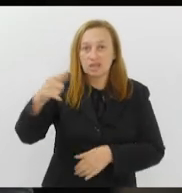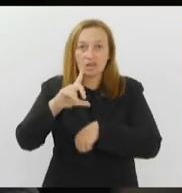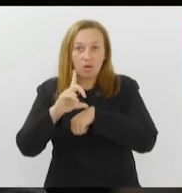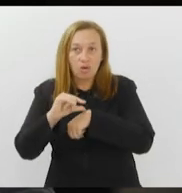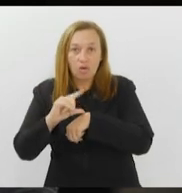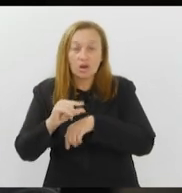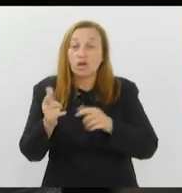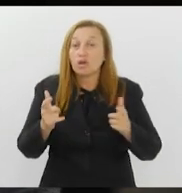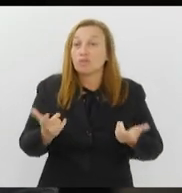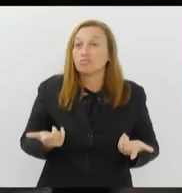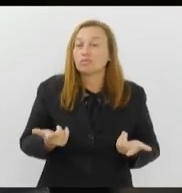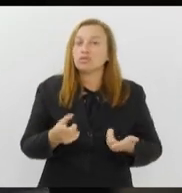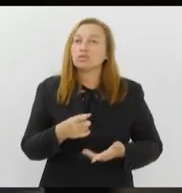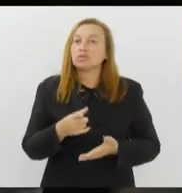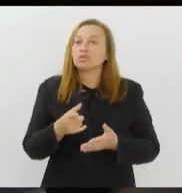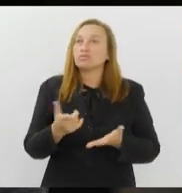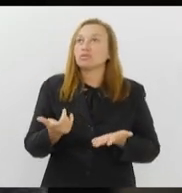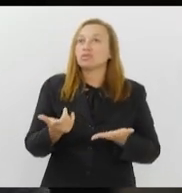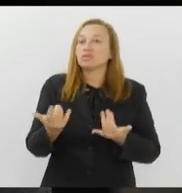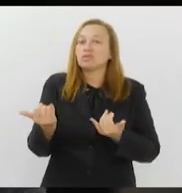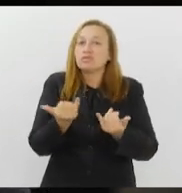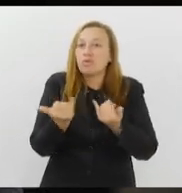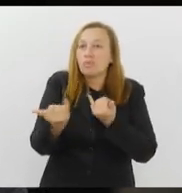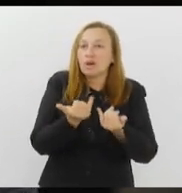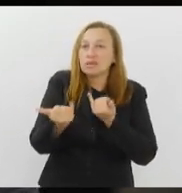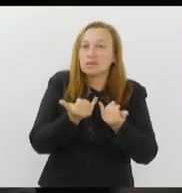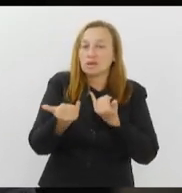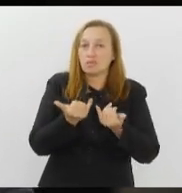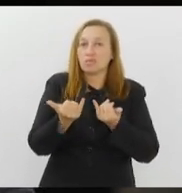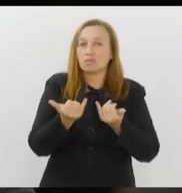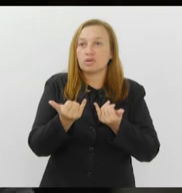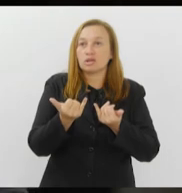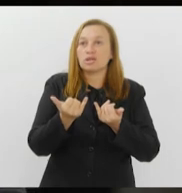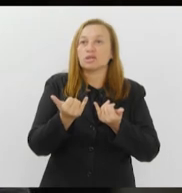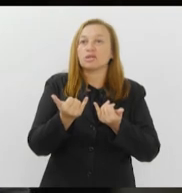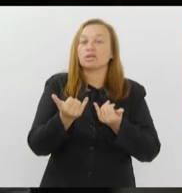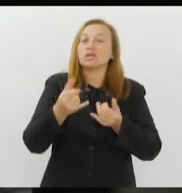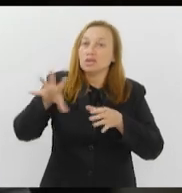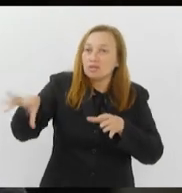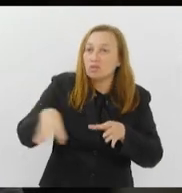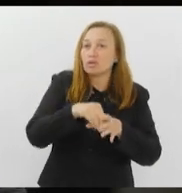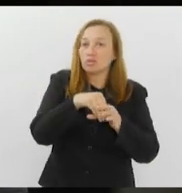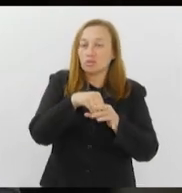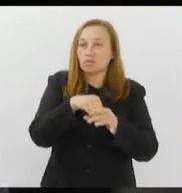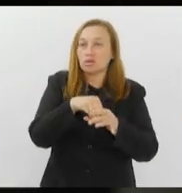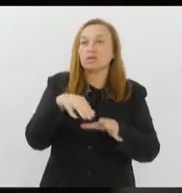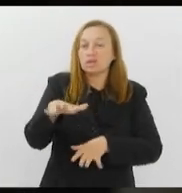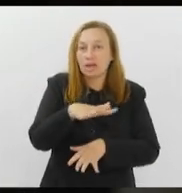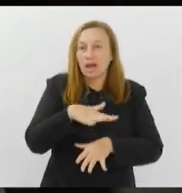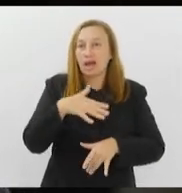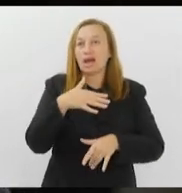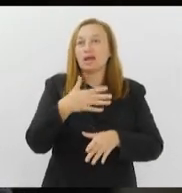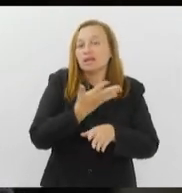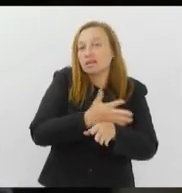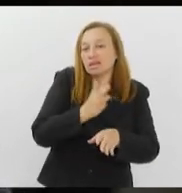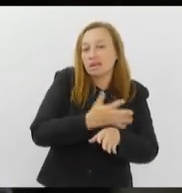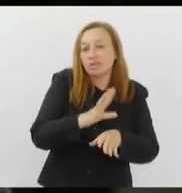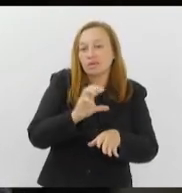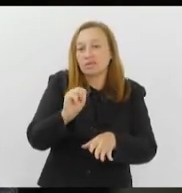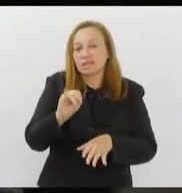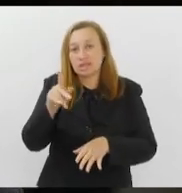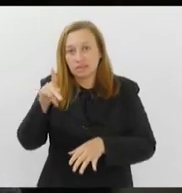onde nós passamos casos que eles vão então incluir e inserir no ambiente de treinamento do CIPIA.